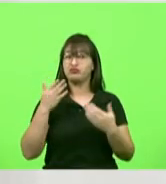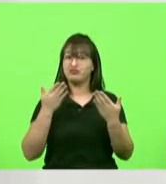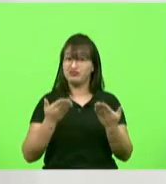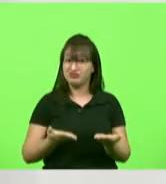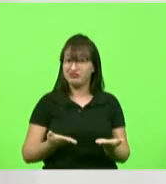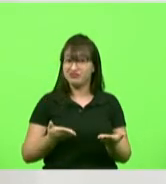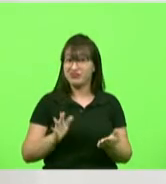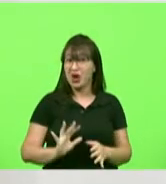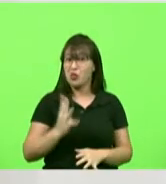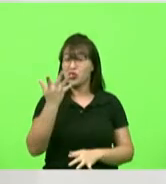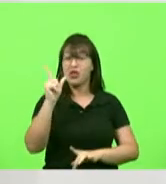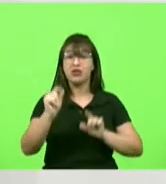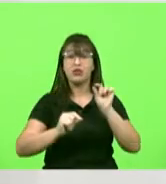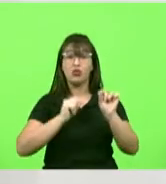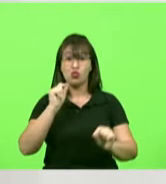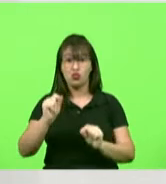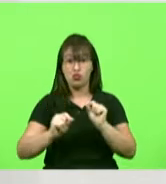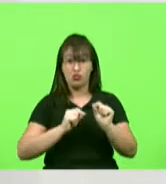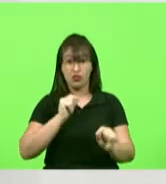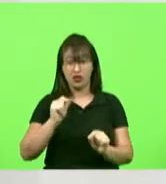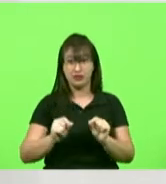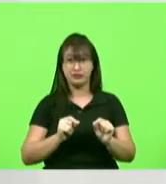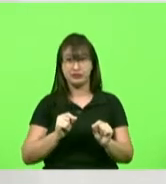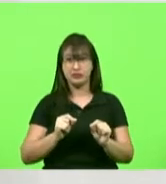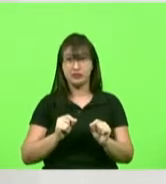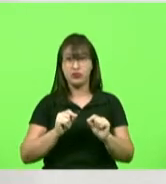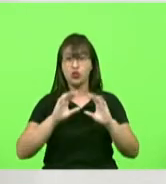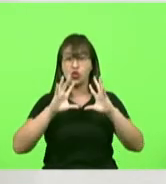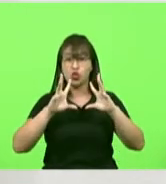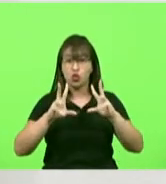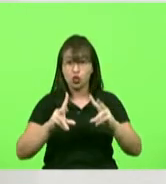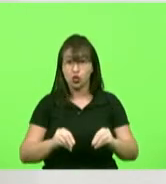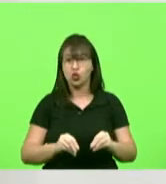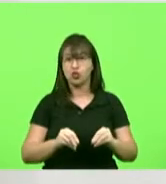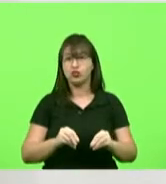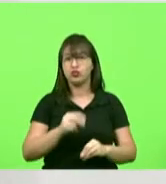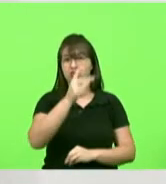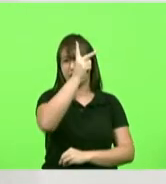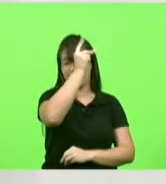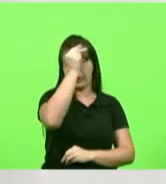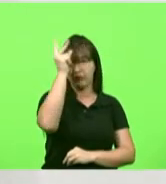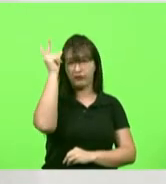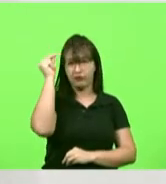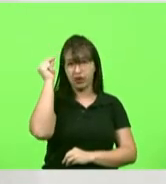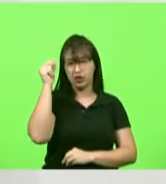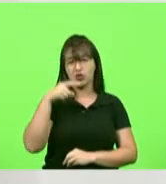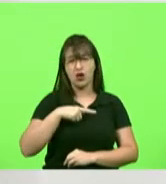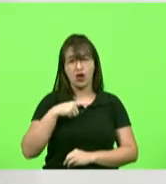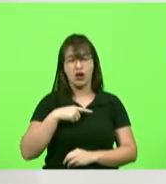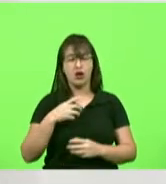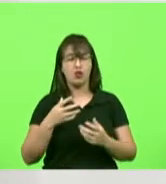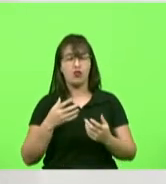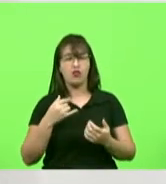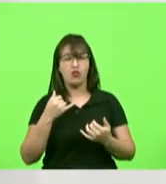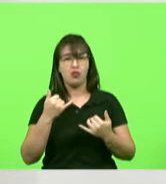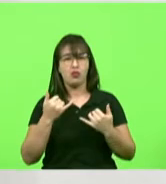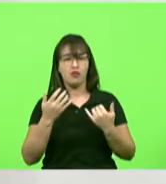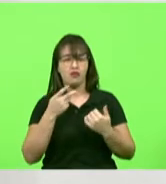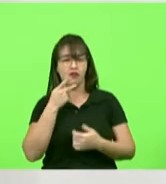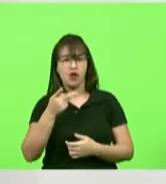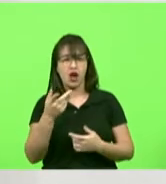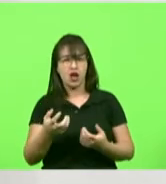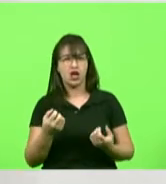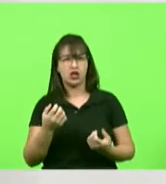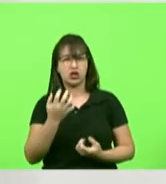coincidentemente coincidentemente todos os prefeitos que eu gosto de brincar que foram machos ali para poder